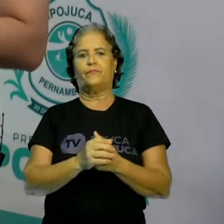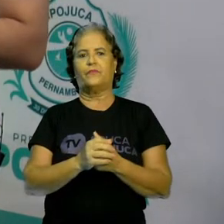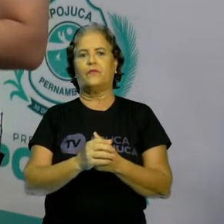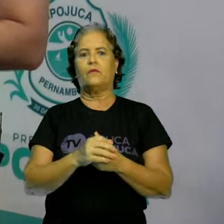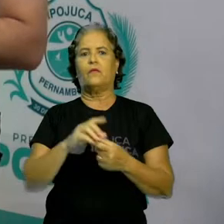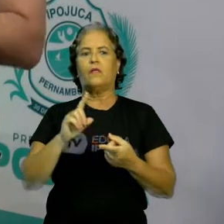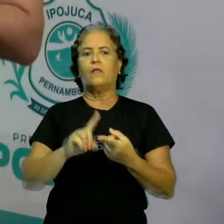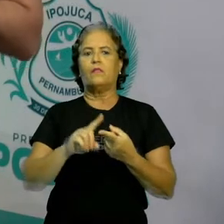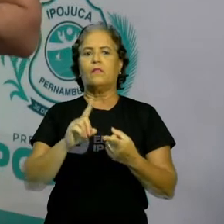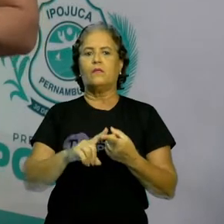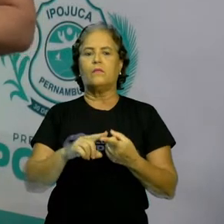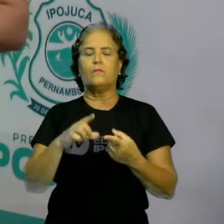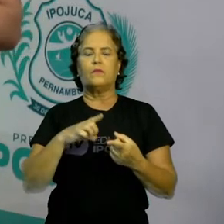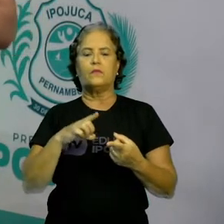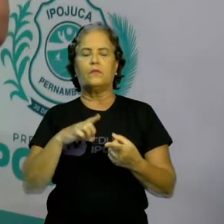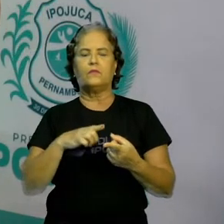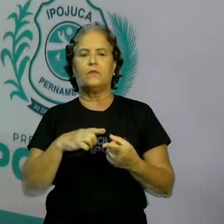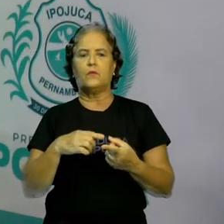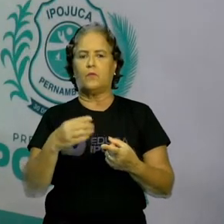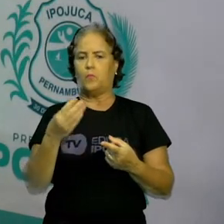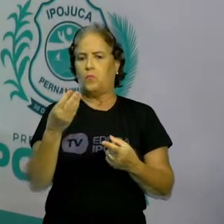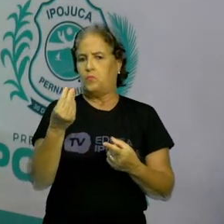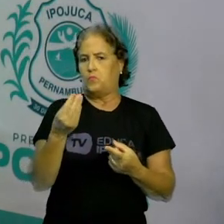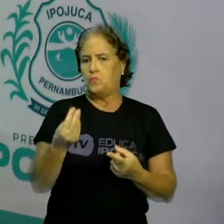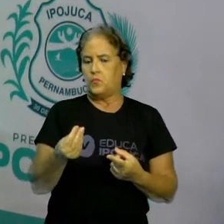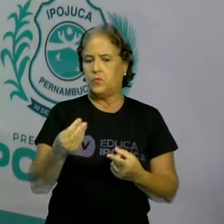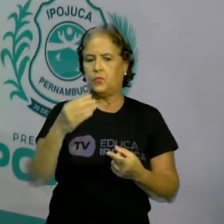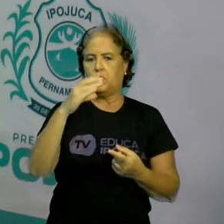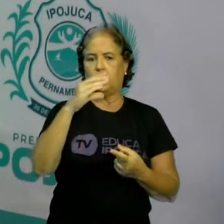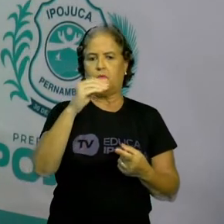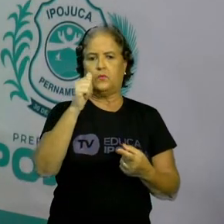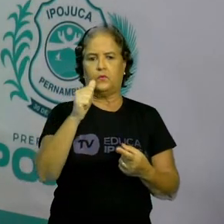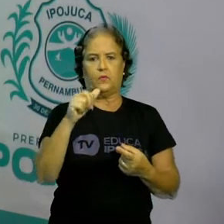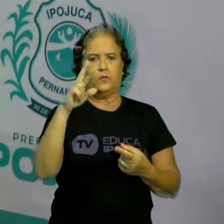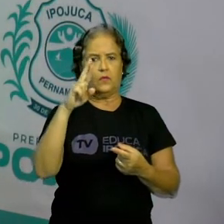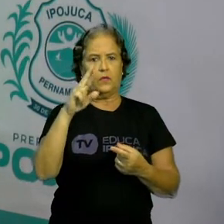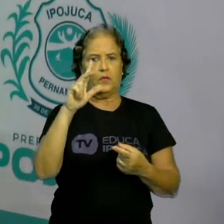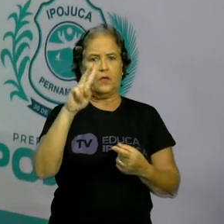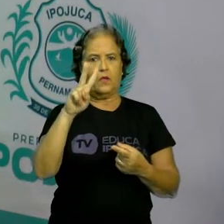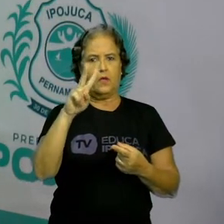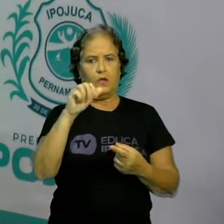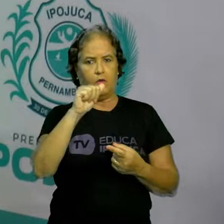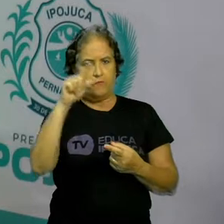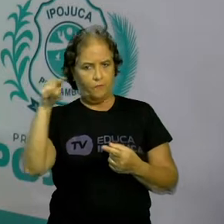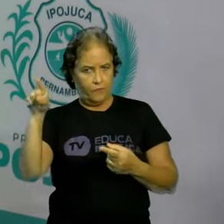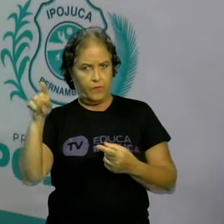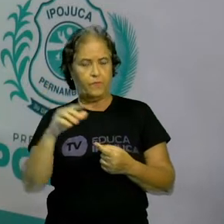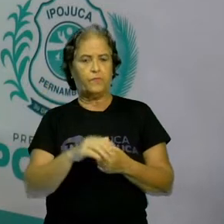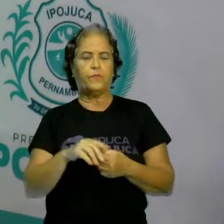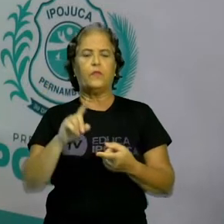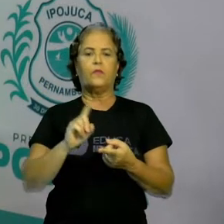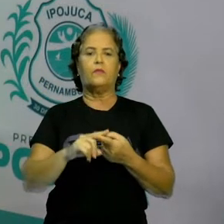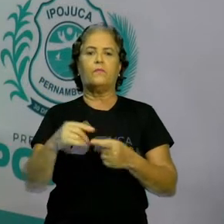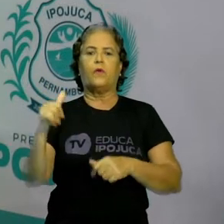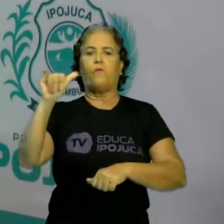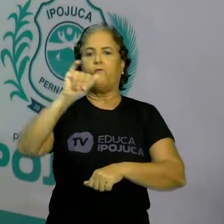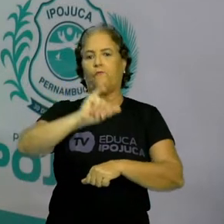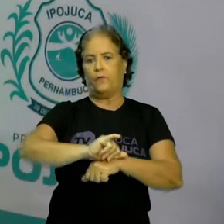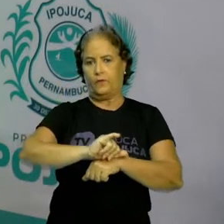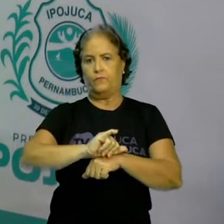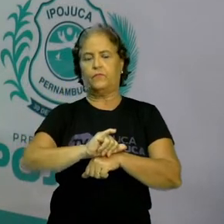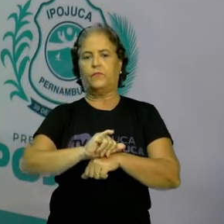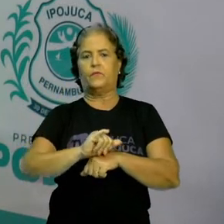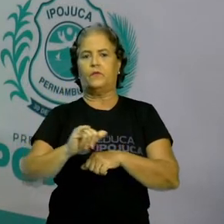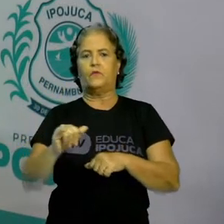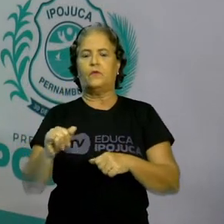carvão e ferro, tá? Então, você tinha grandes reservas de carvão e de ferro que vão servir